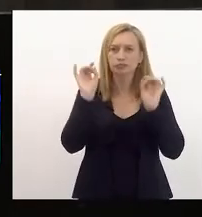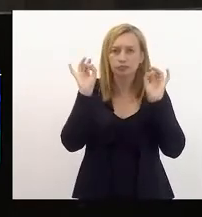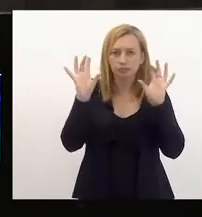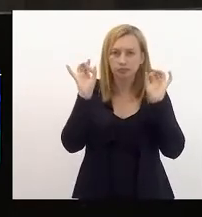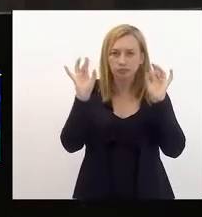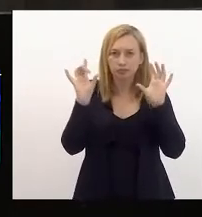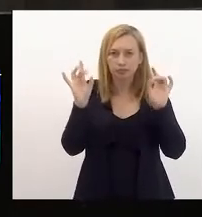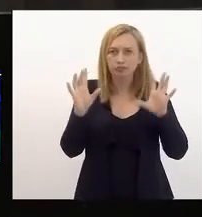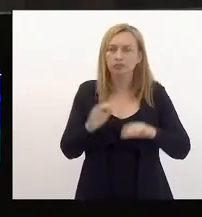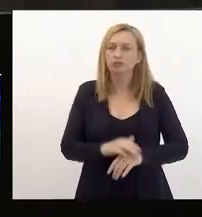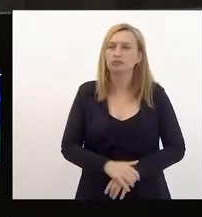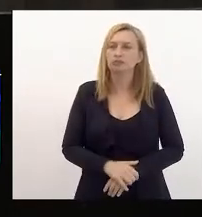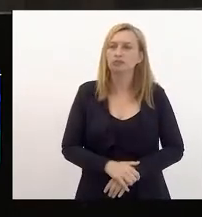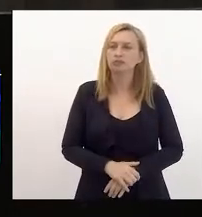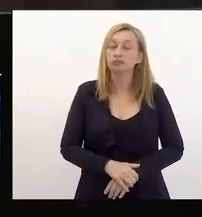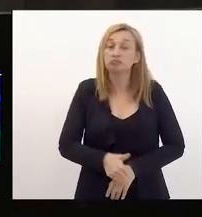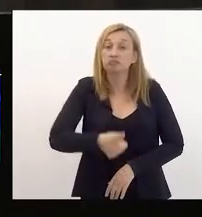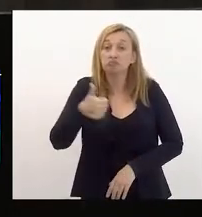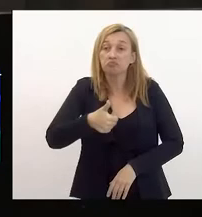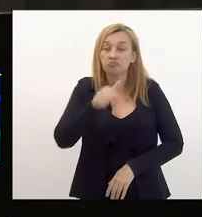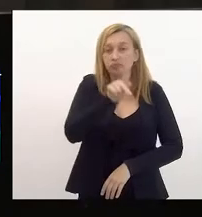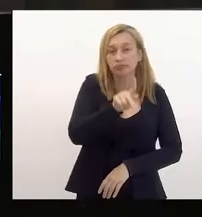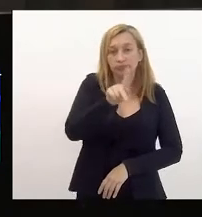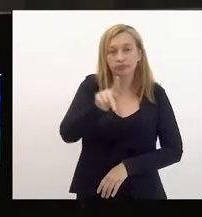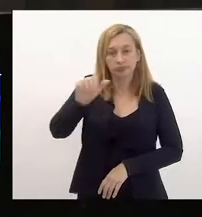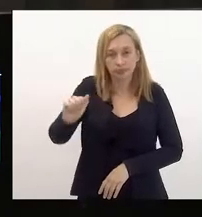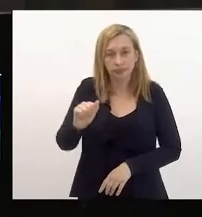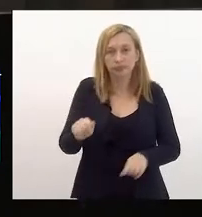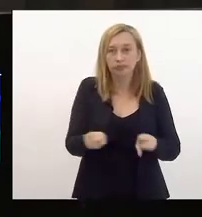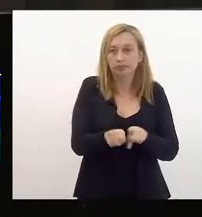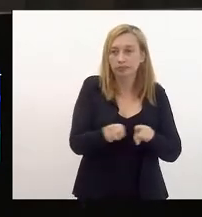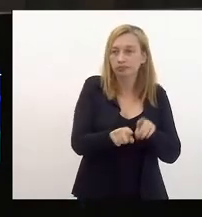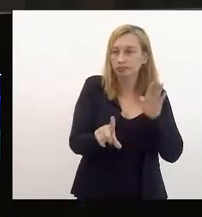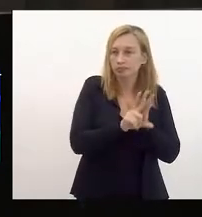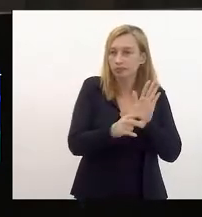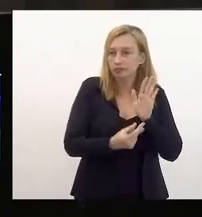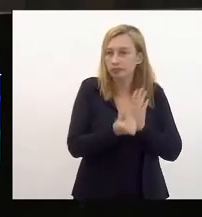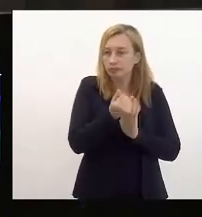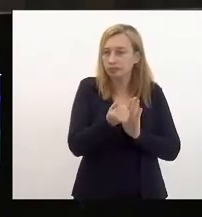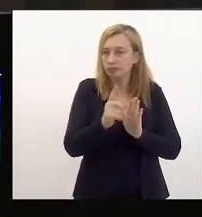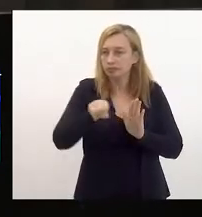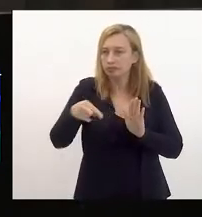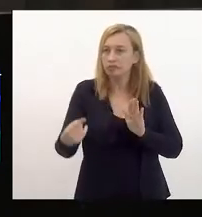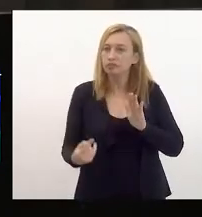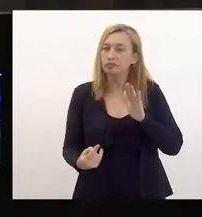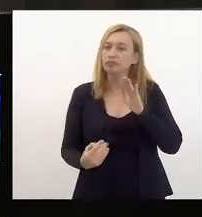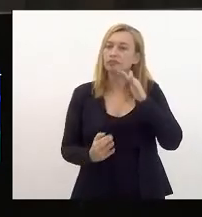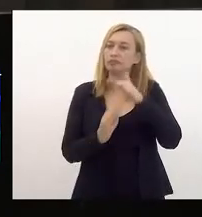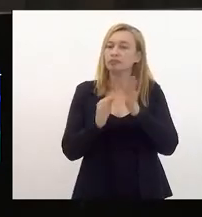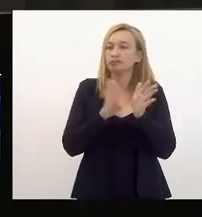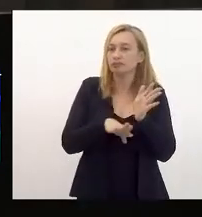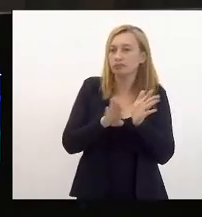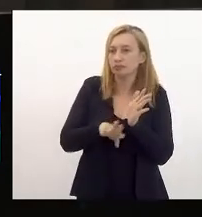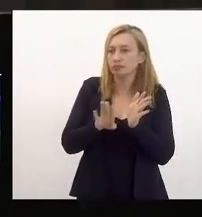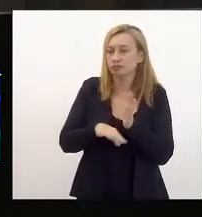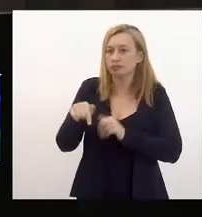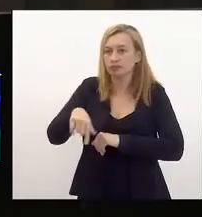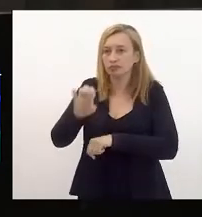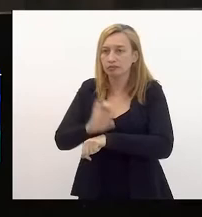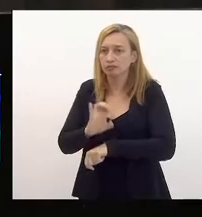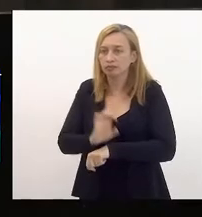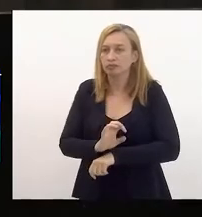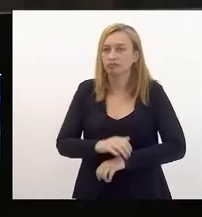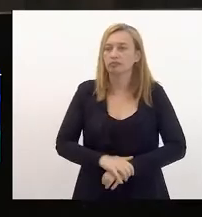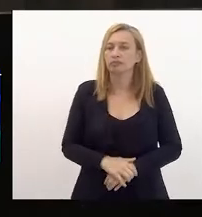que é o primeiro PPA e LOA após o teto de gastos aqui no Estado. E